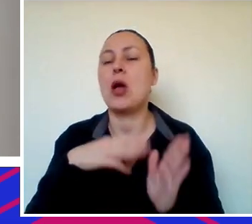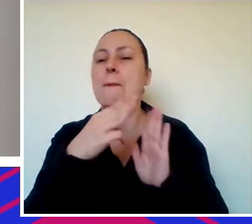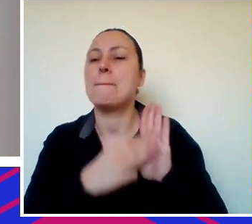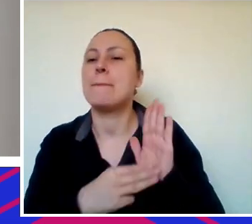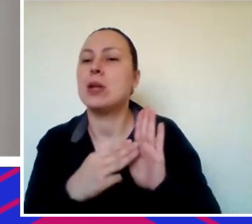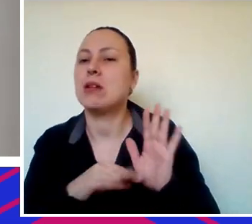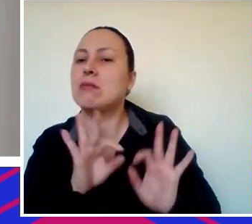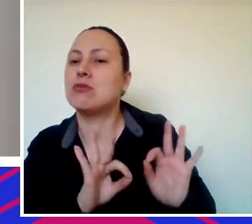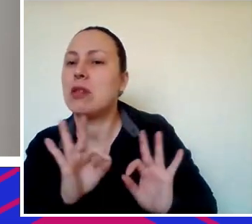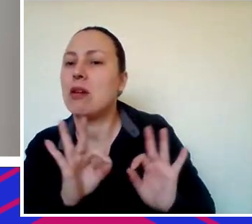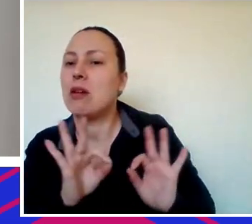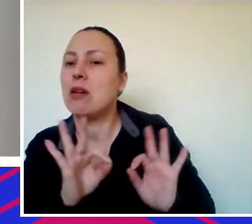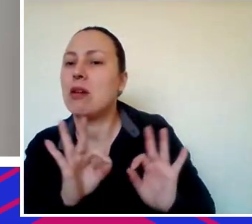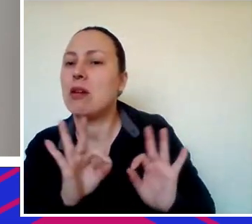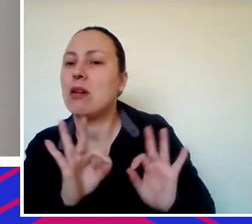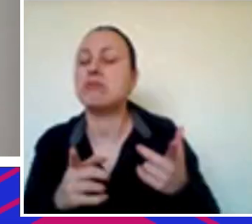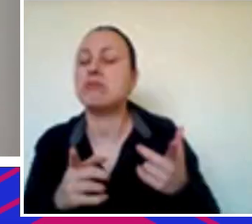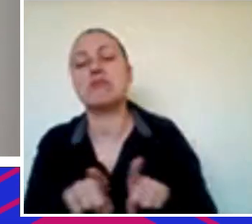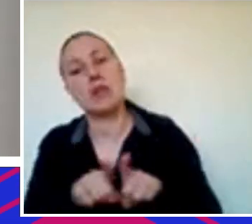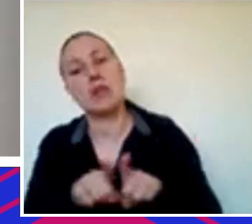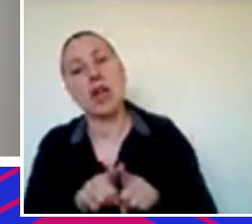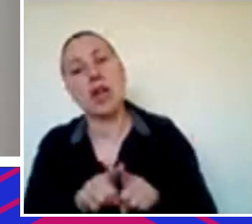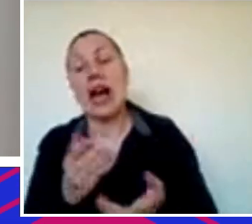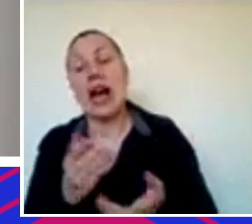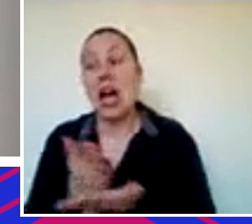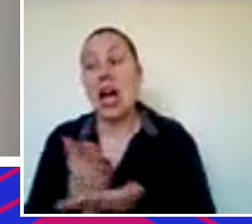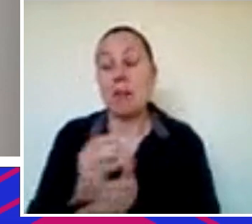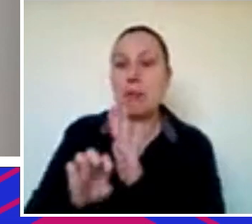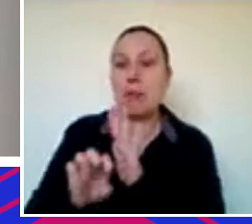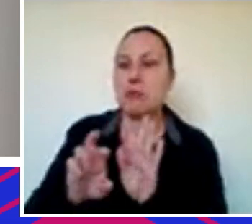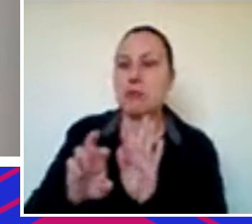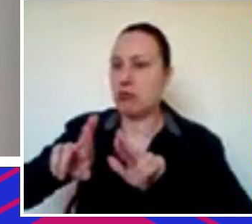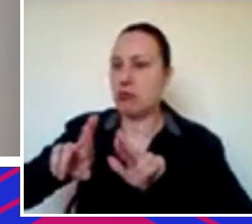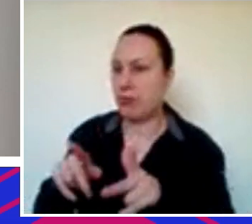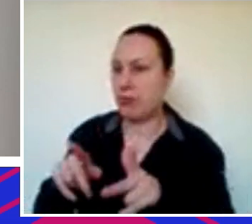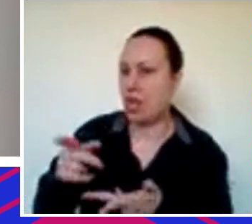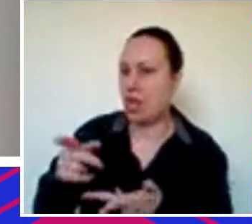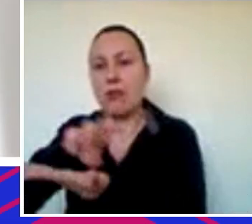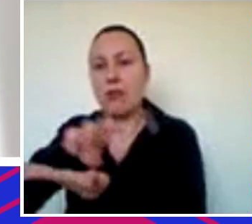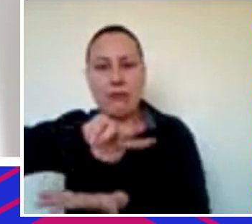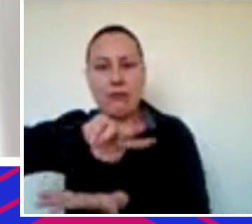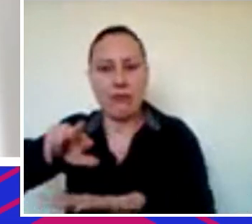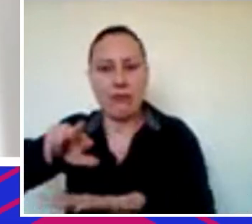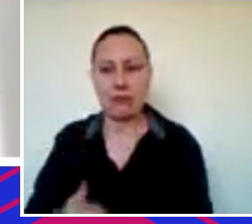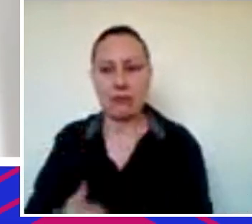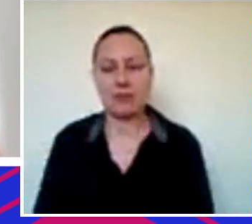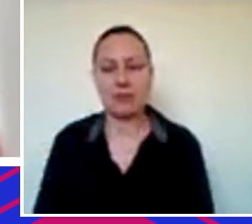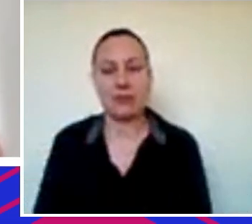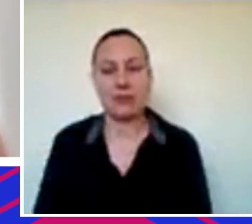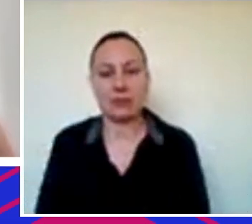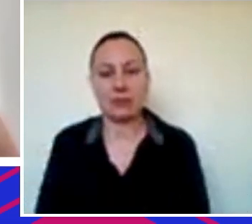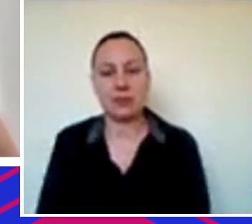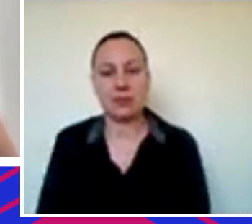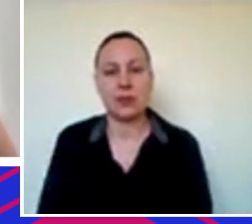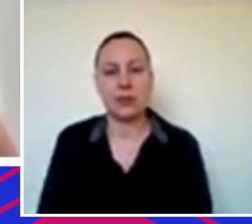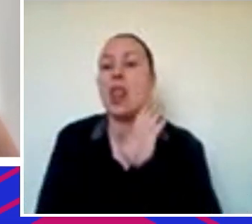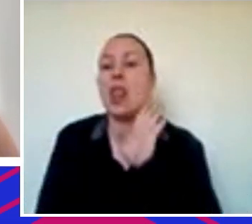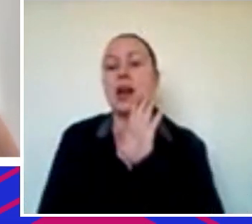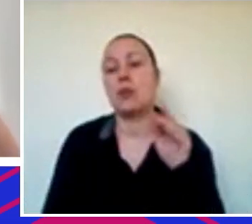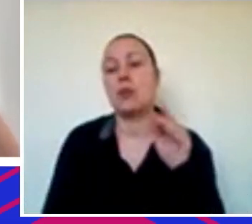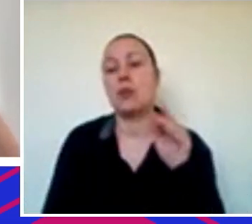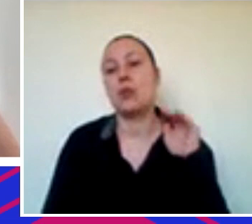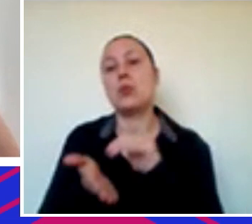Olhamos para negócios que estão fazendo algo diferente e olhamos para todos os setores. Legal. Nosso último convidado, Bruno.